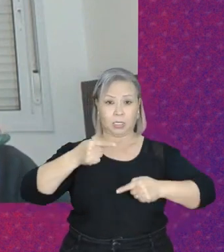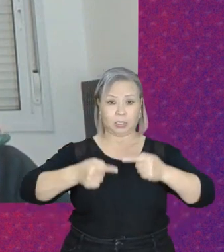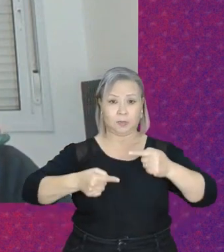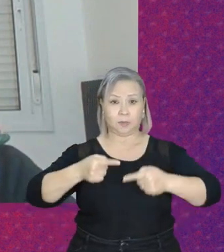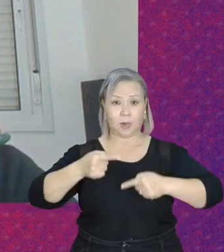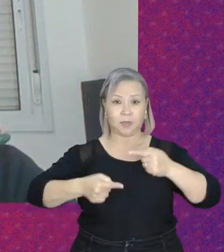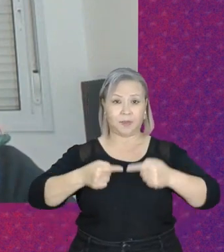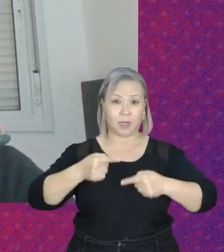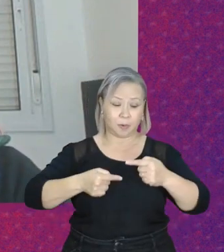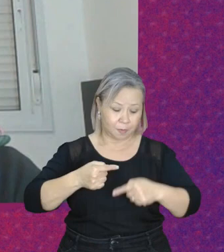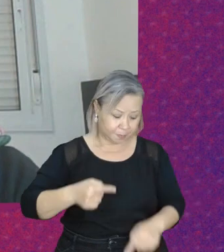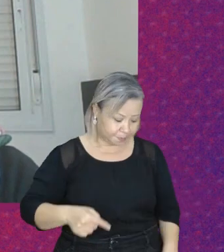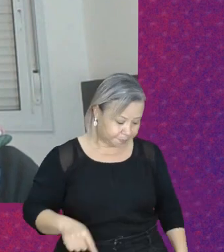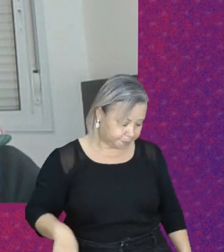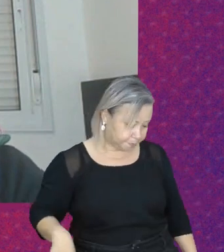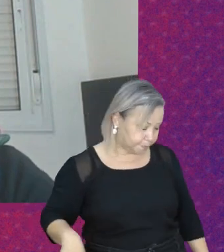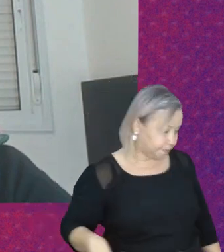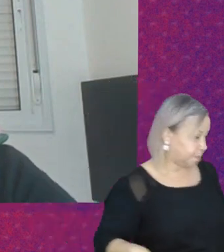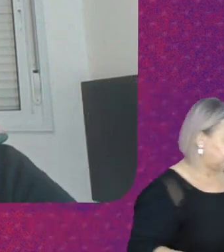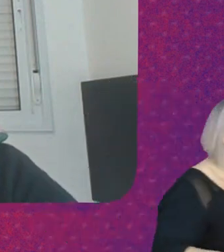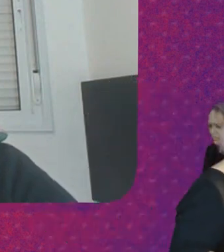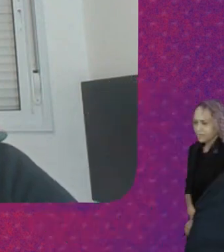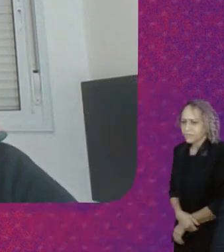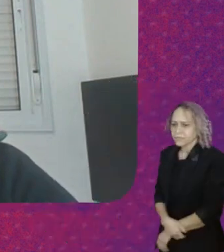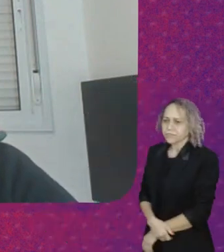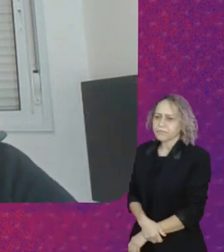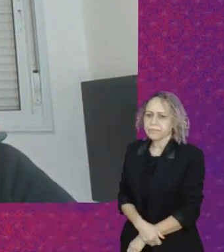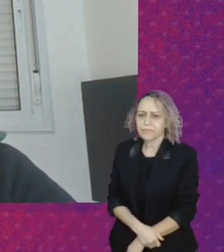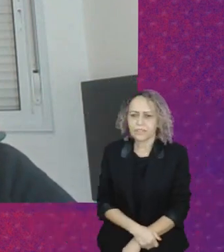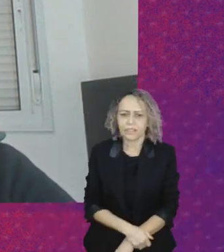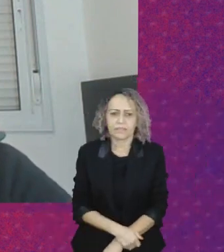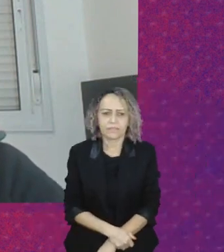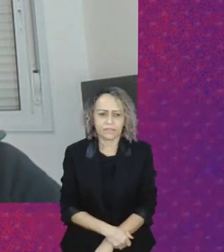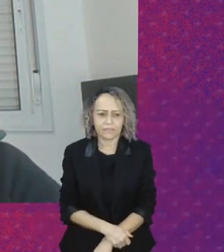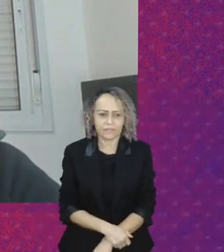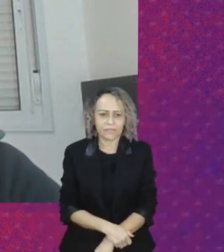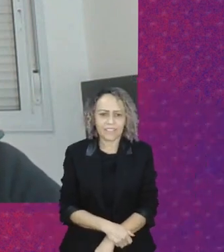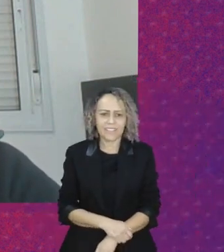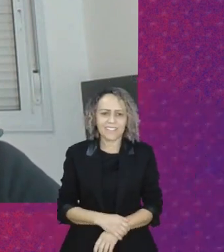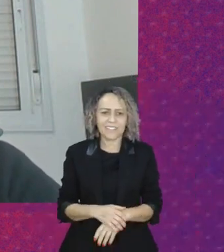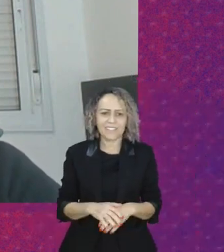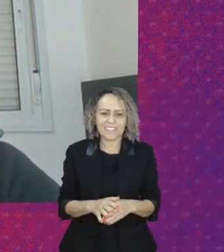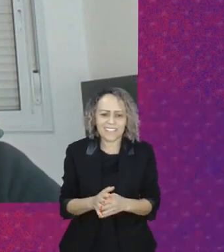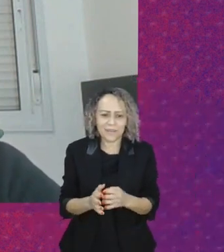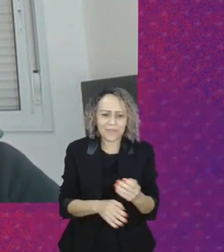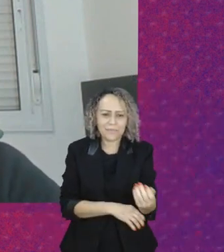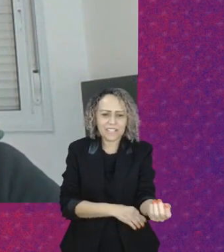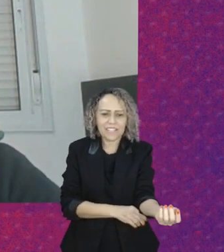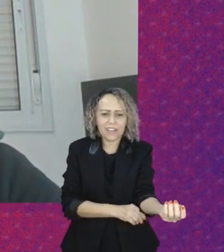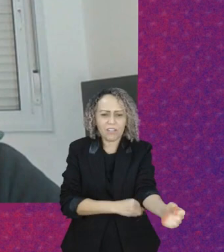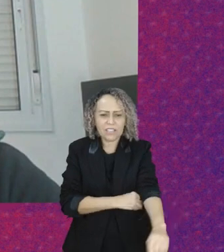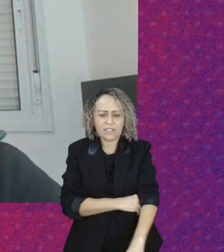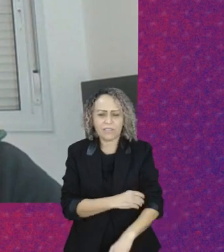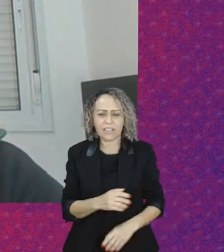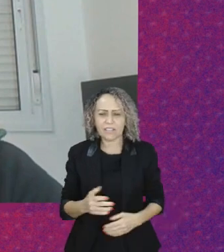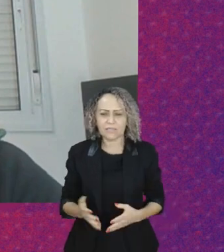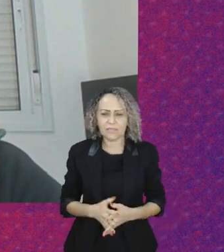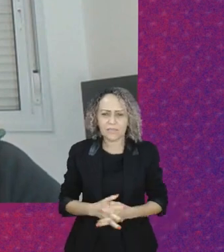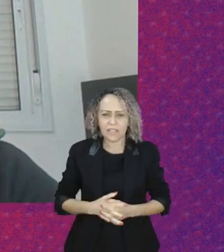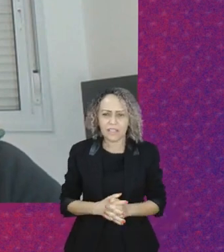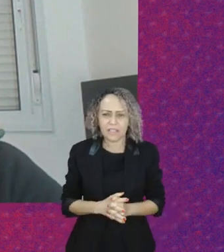espaços públicos seguros certamente propicia que a mulher